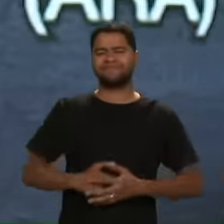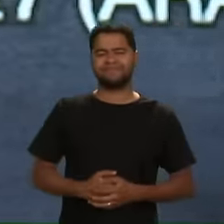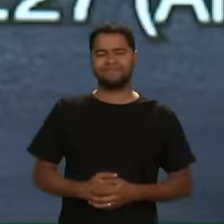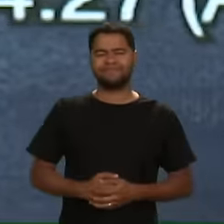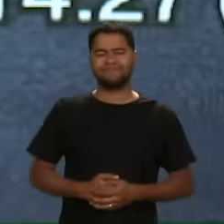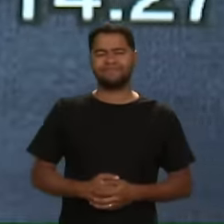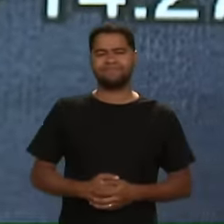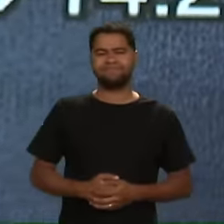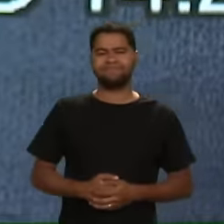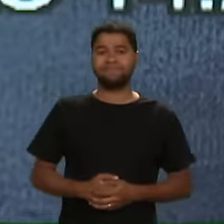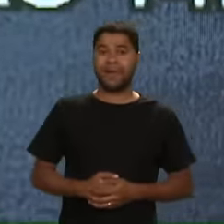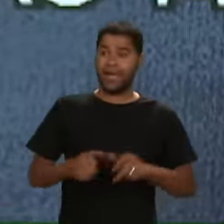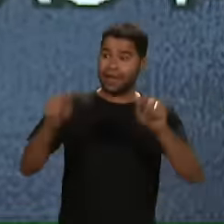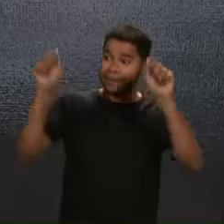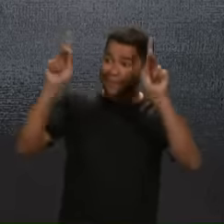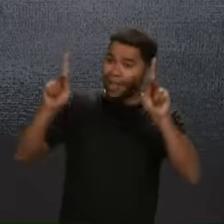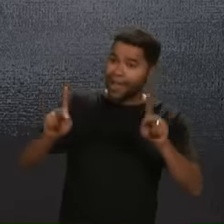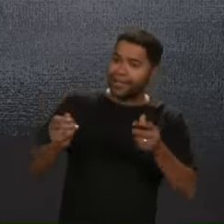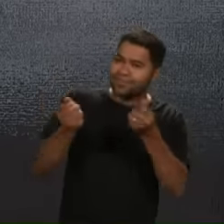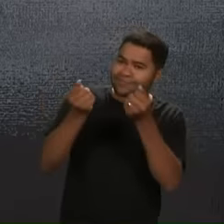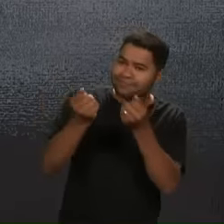Deixo-vos A paz